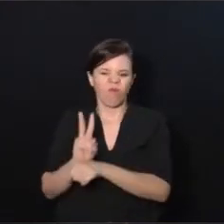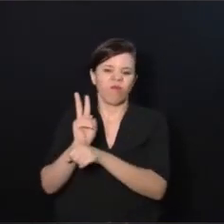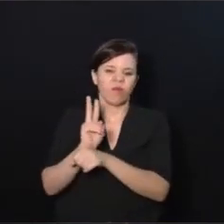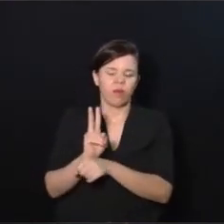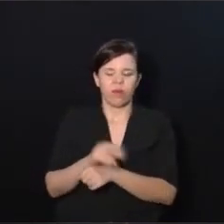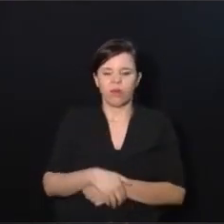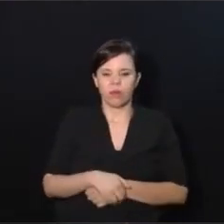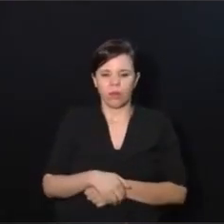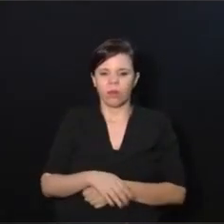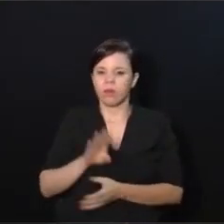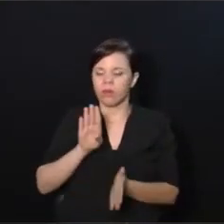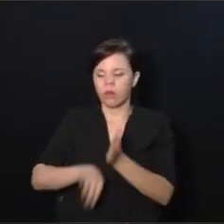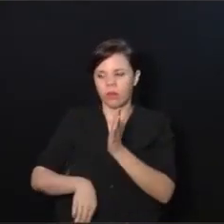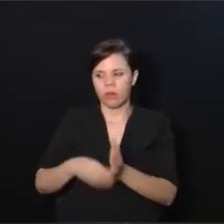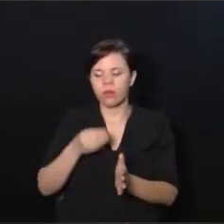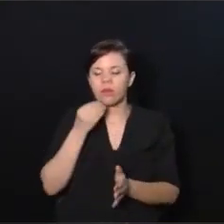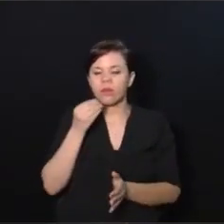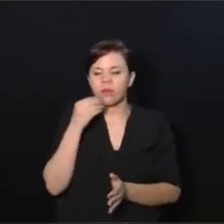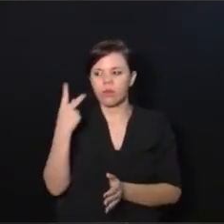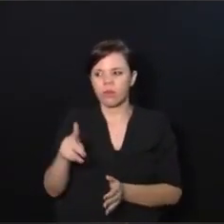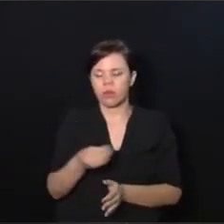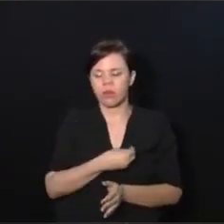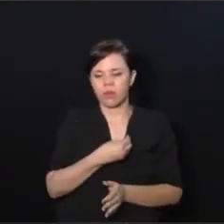pessoa a oportunidade dela viver.